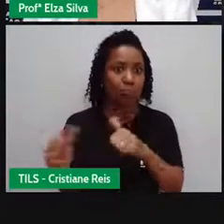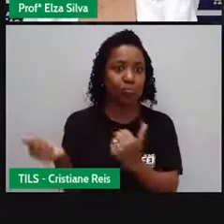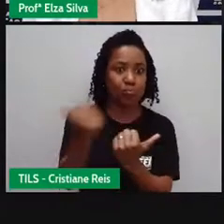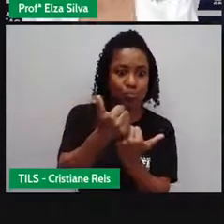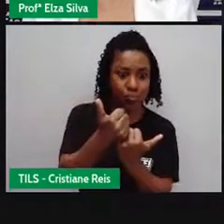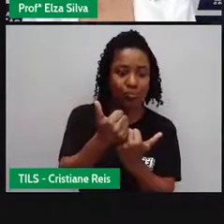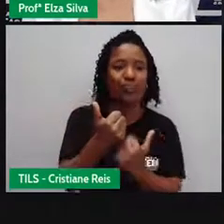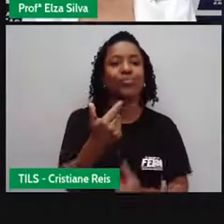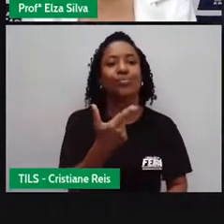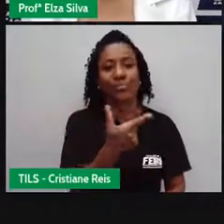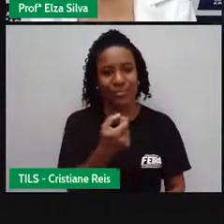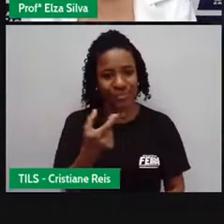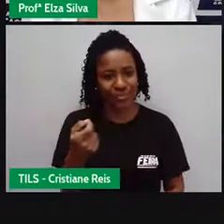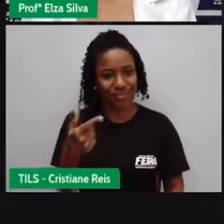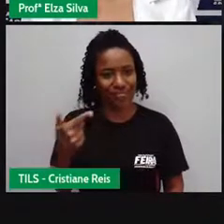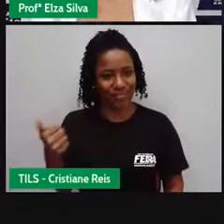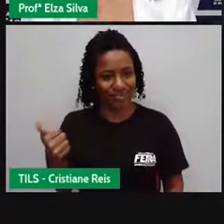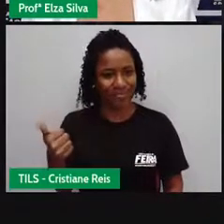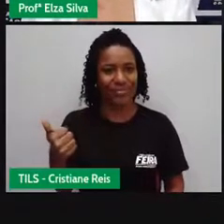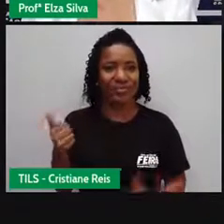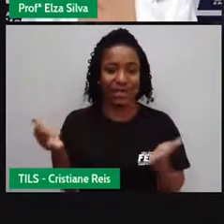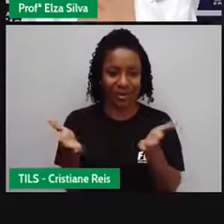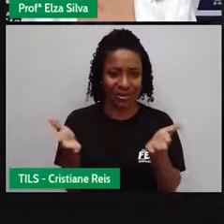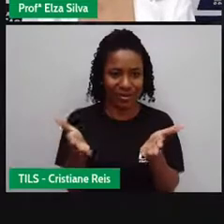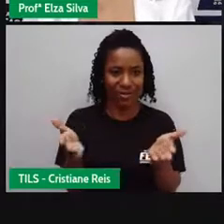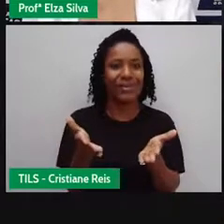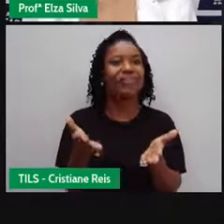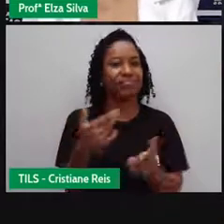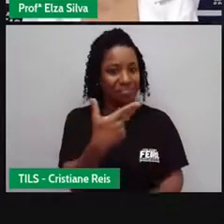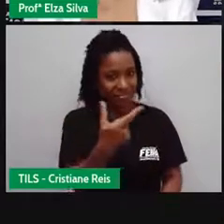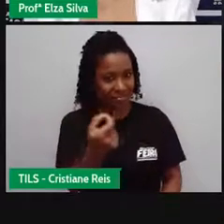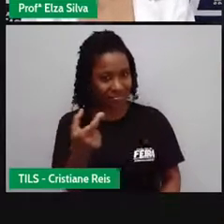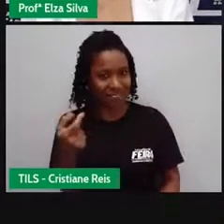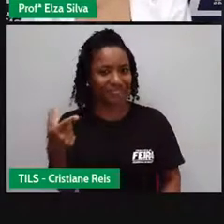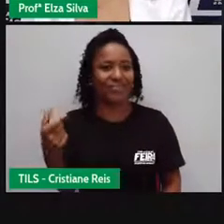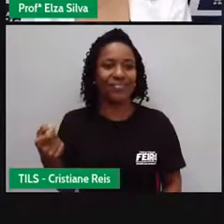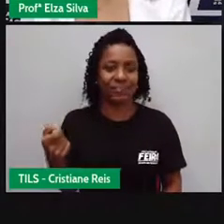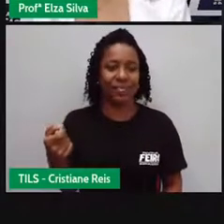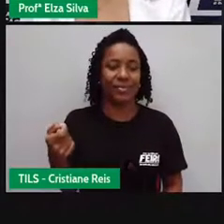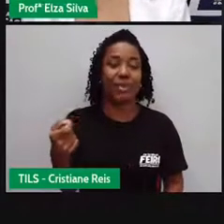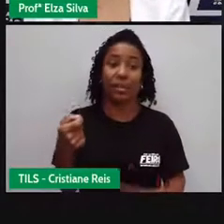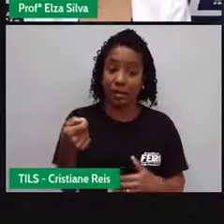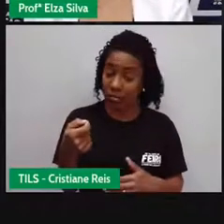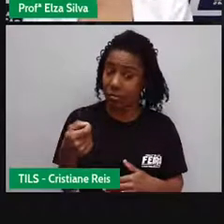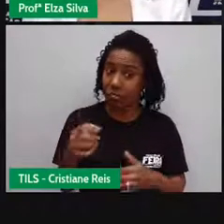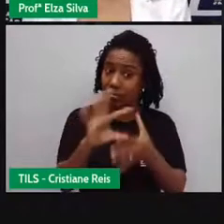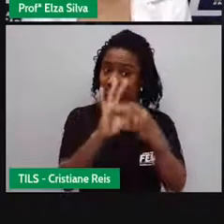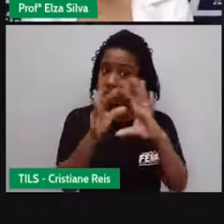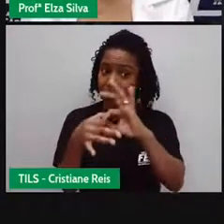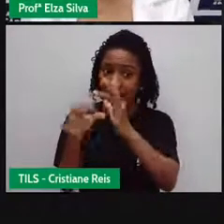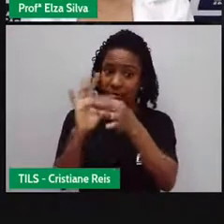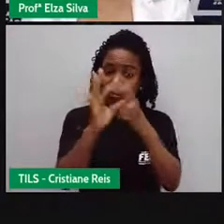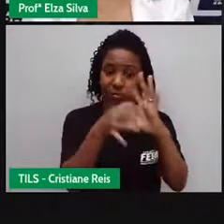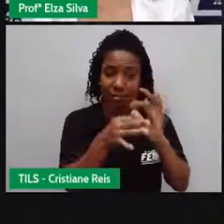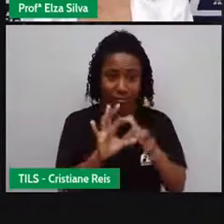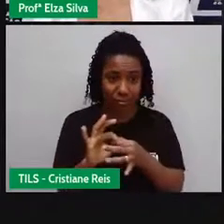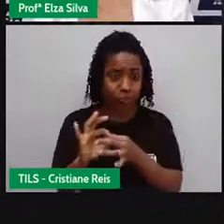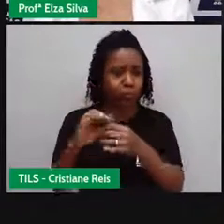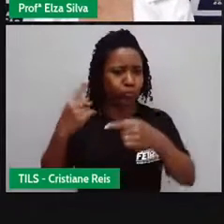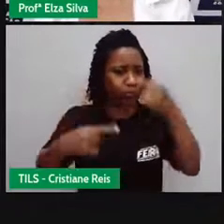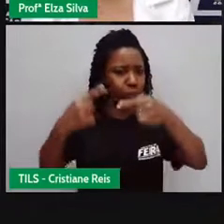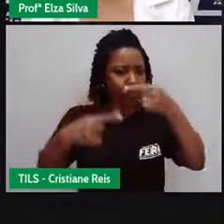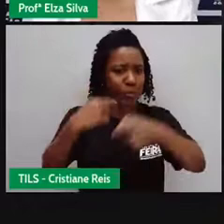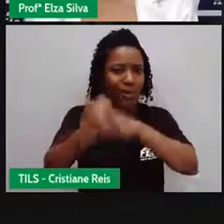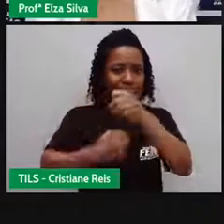algo que não é comum. As Olimpíadas, elas acontecem de quatro em quatro anos, mas, ao longo da história, ocorreram